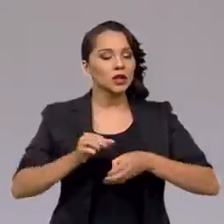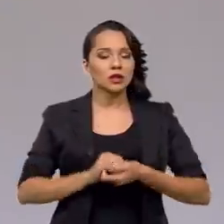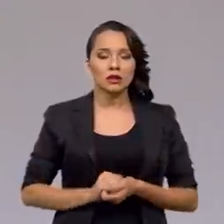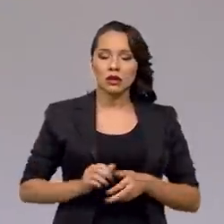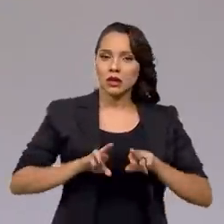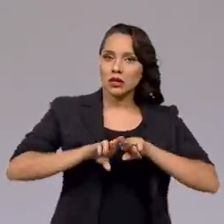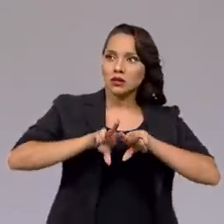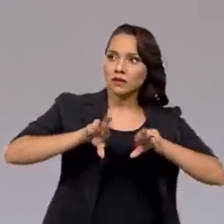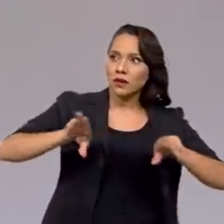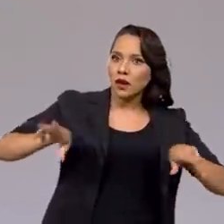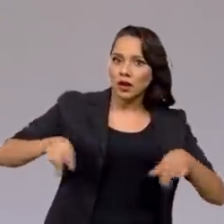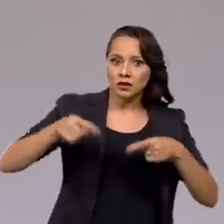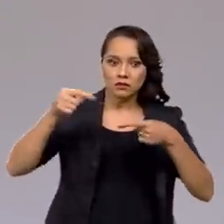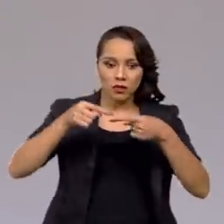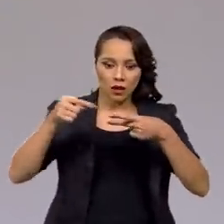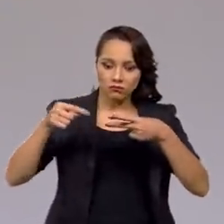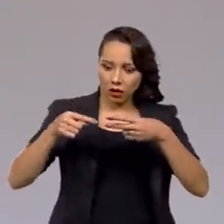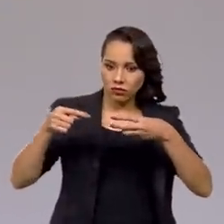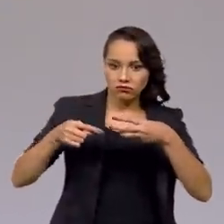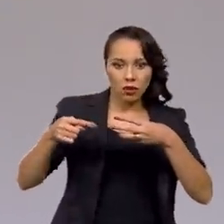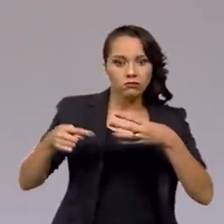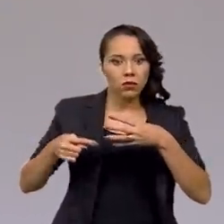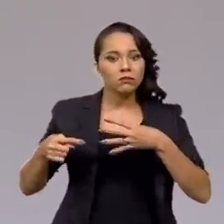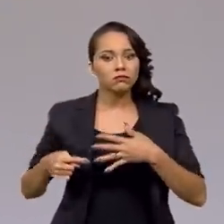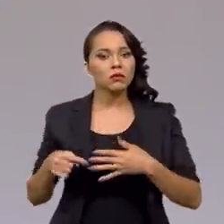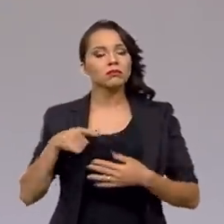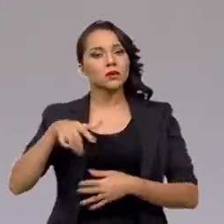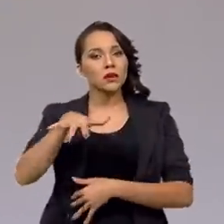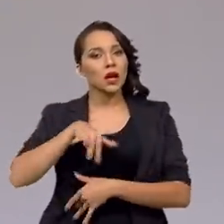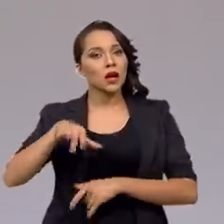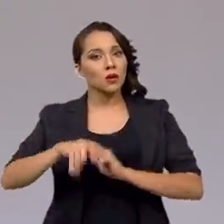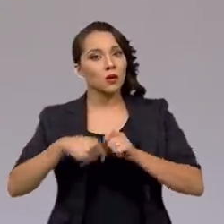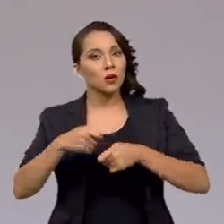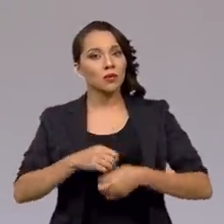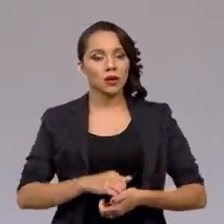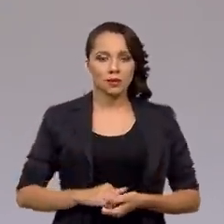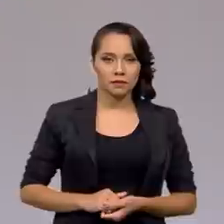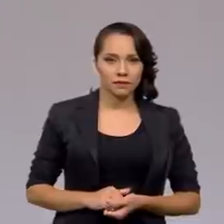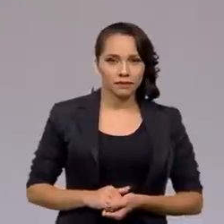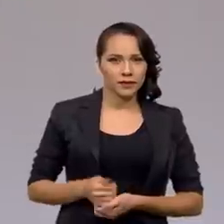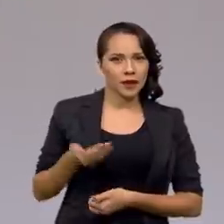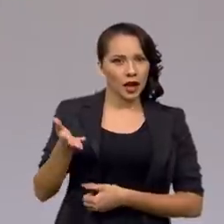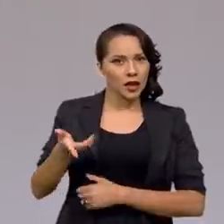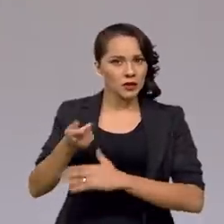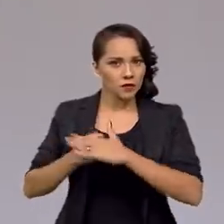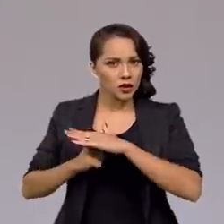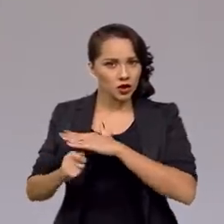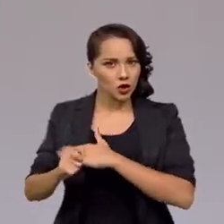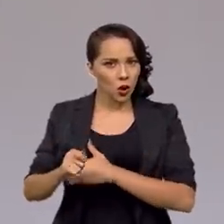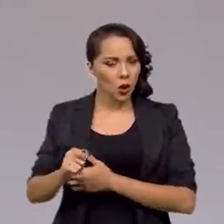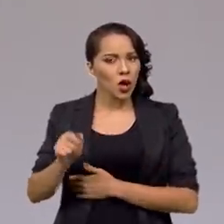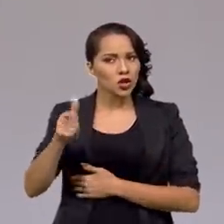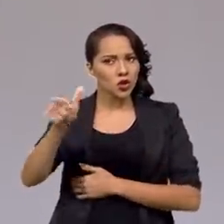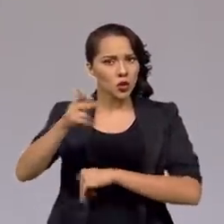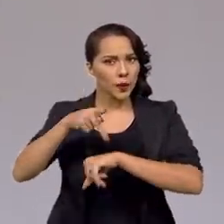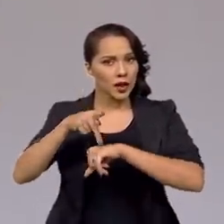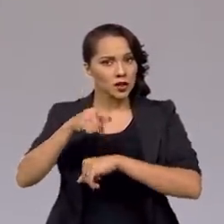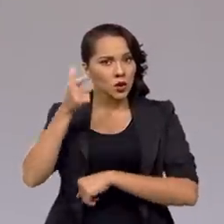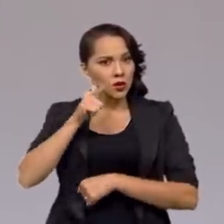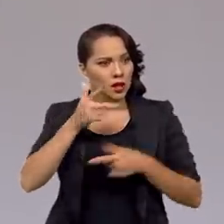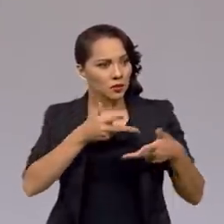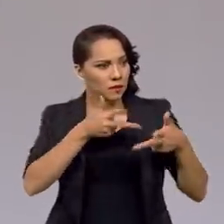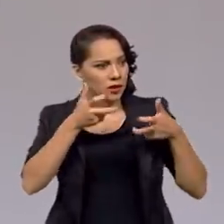várias questões que estão aí nessa esfera econômica. Esse investidor externo, ele consegue